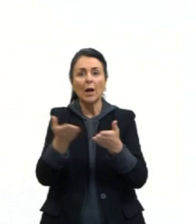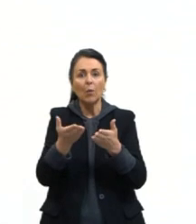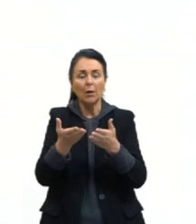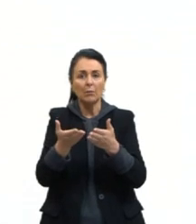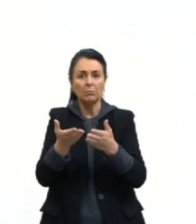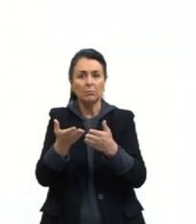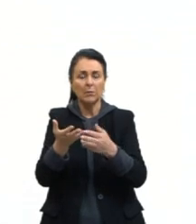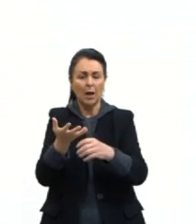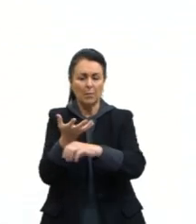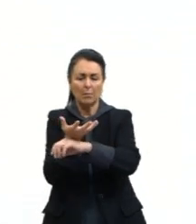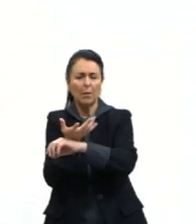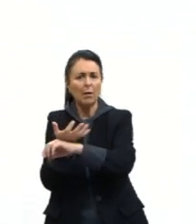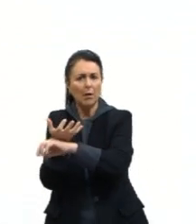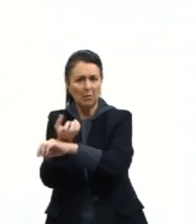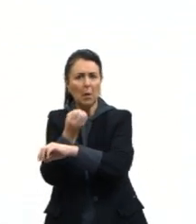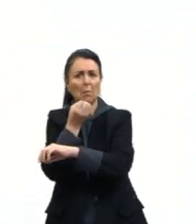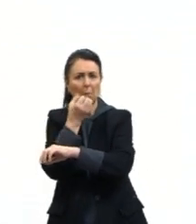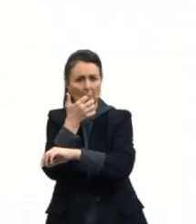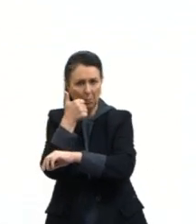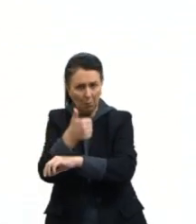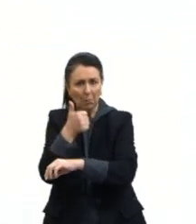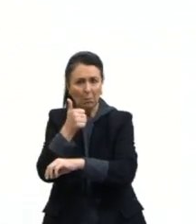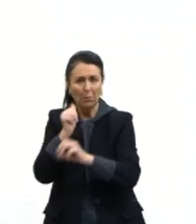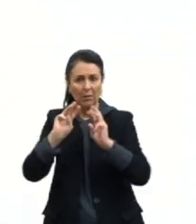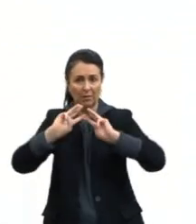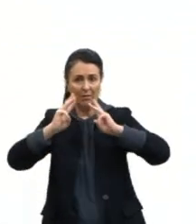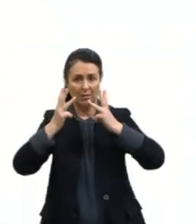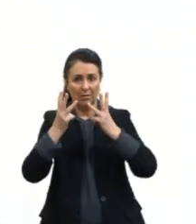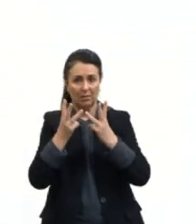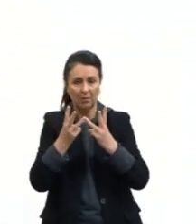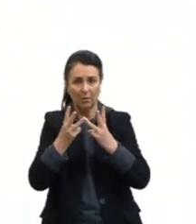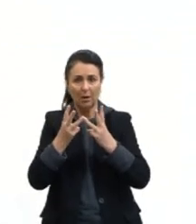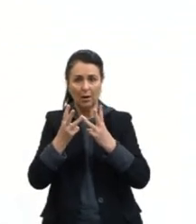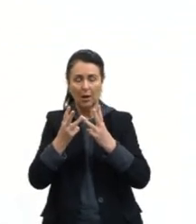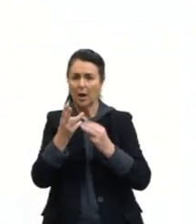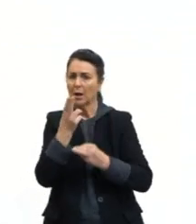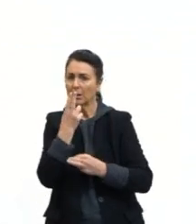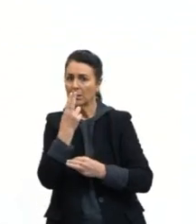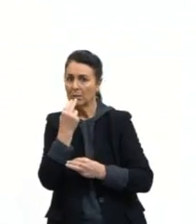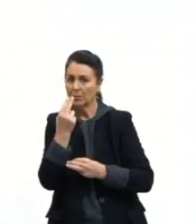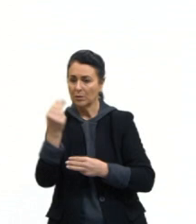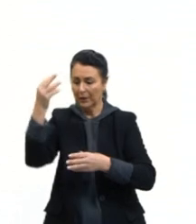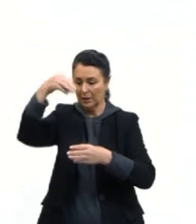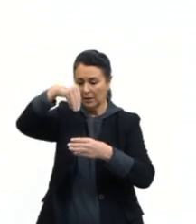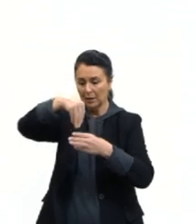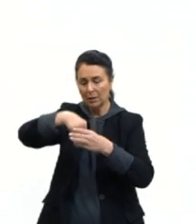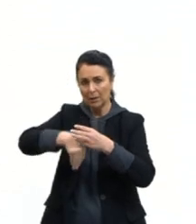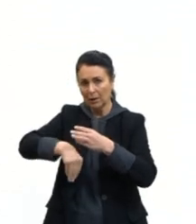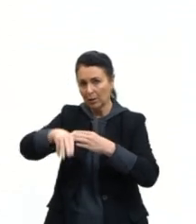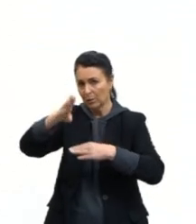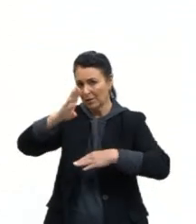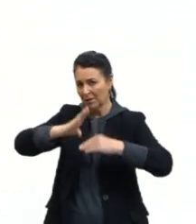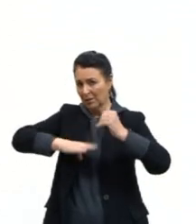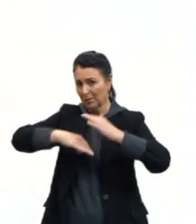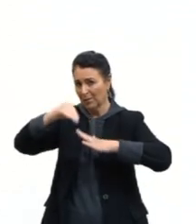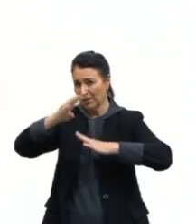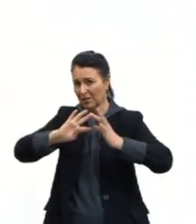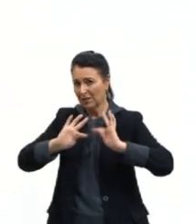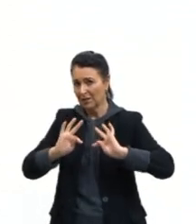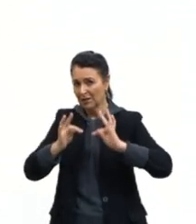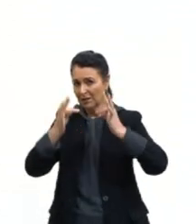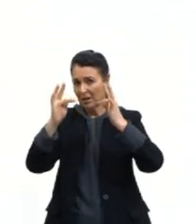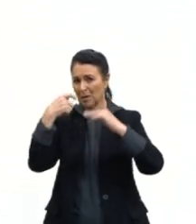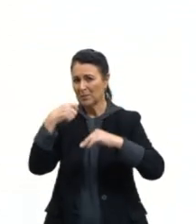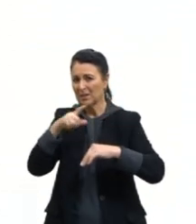crescimento satisfatório dessas hortaliças, a solução nutritiva empregada nessa técnica deve conter